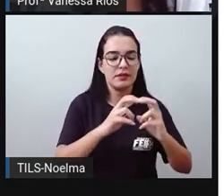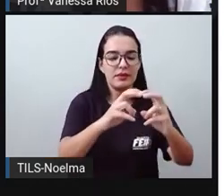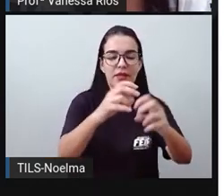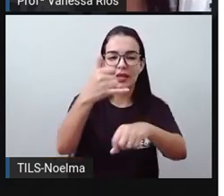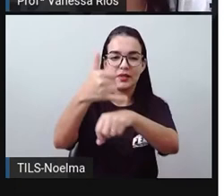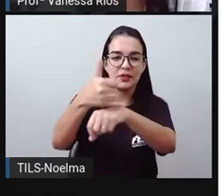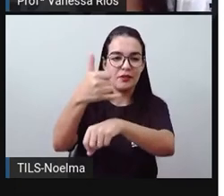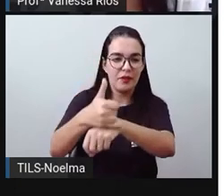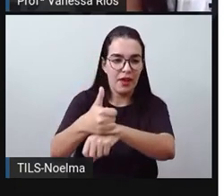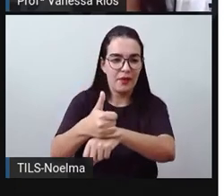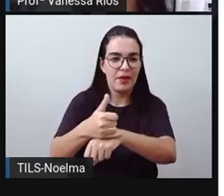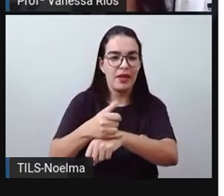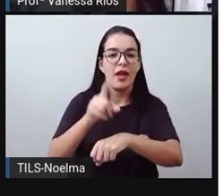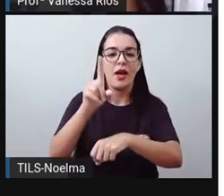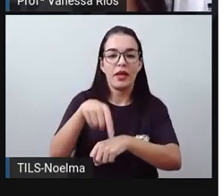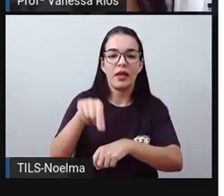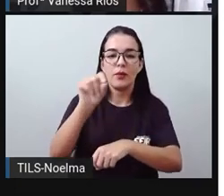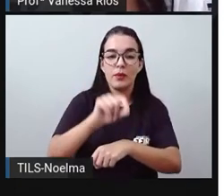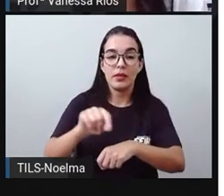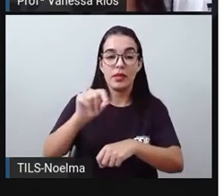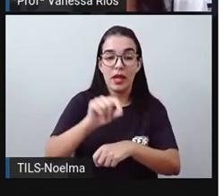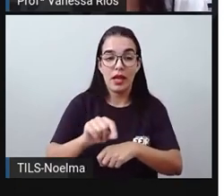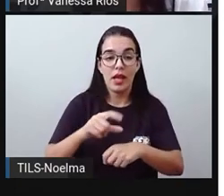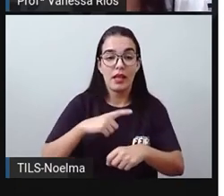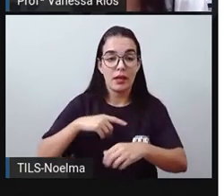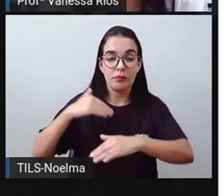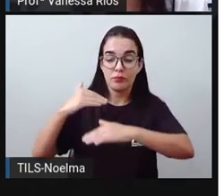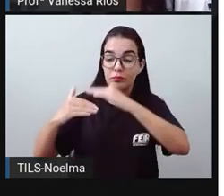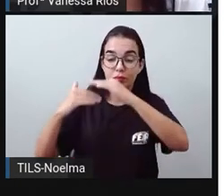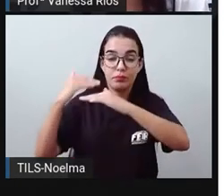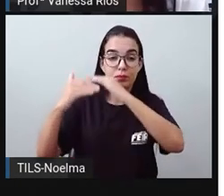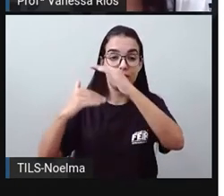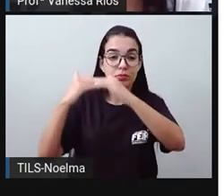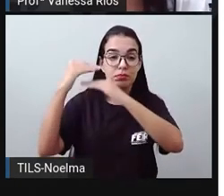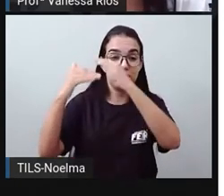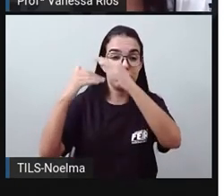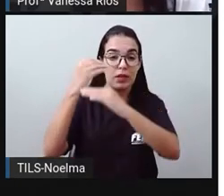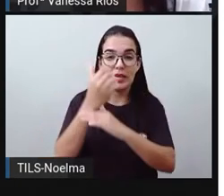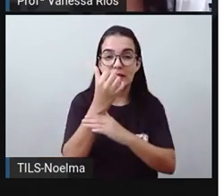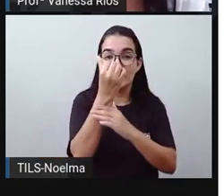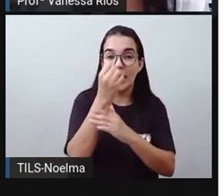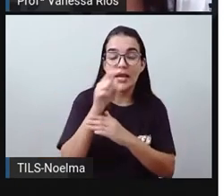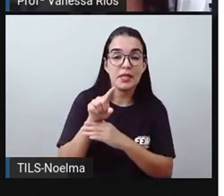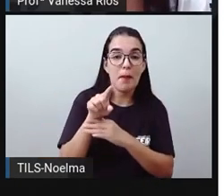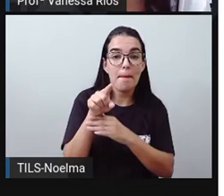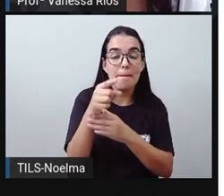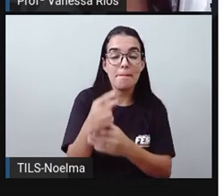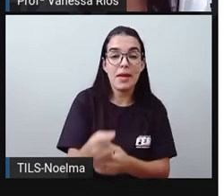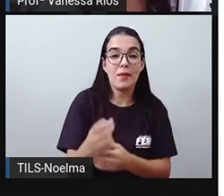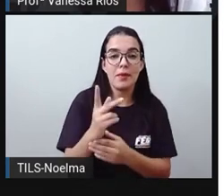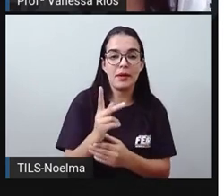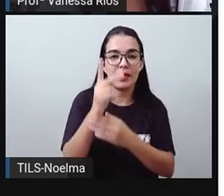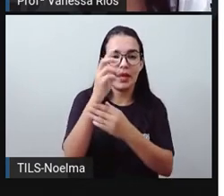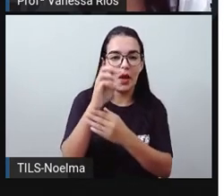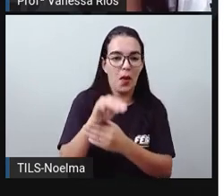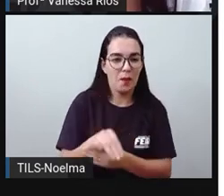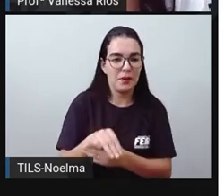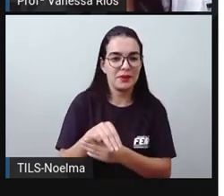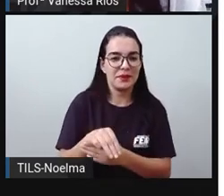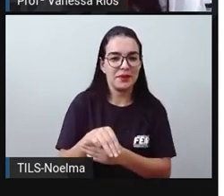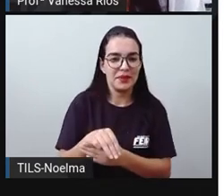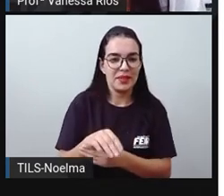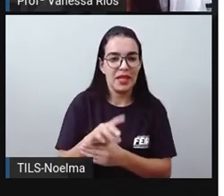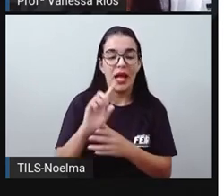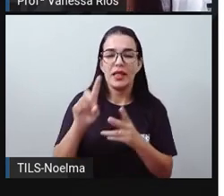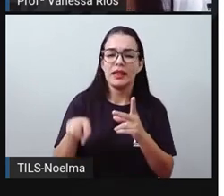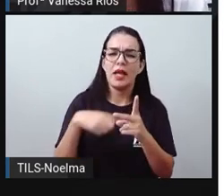ferrovias, sendo que o crescimento médio desta era dos 6 mil quilômetros por década. Após